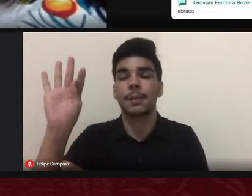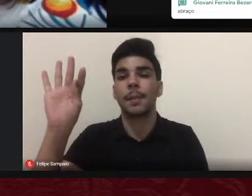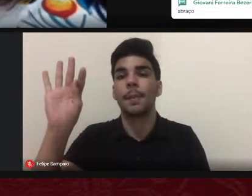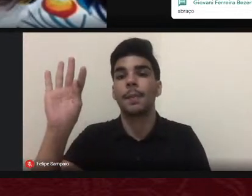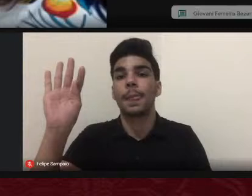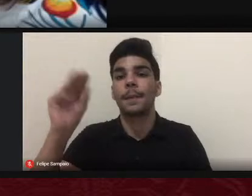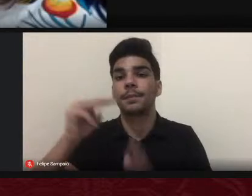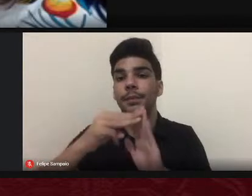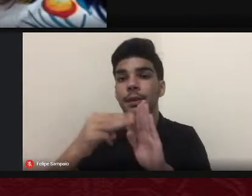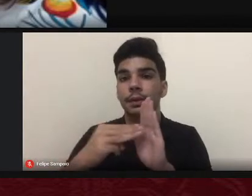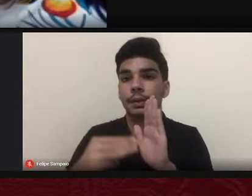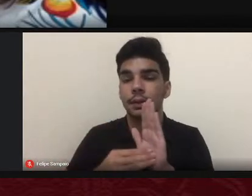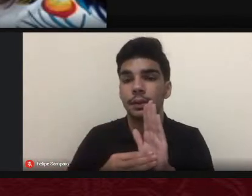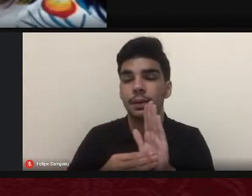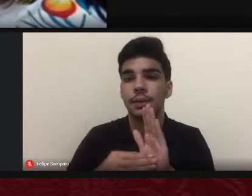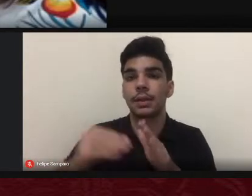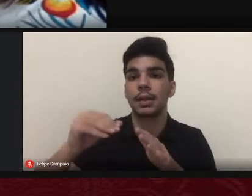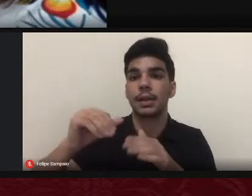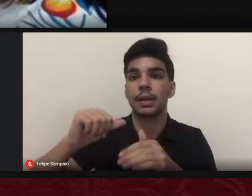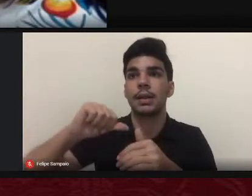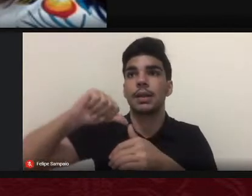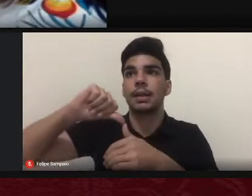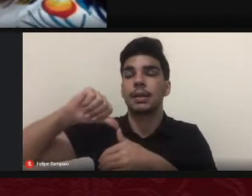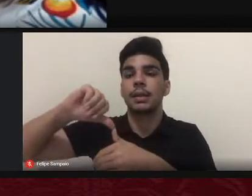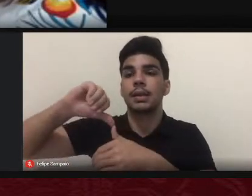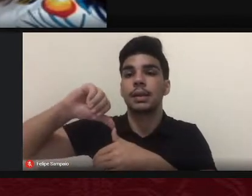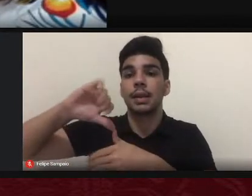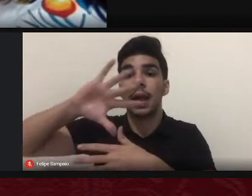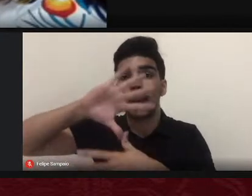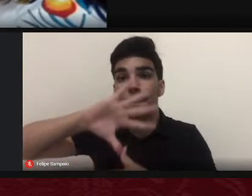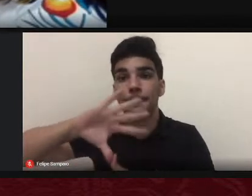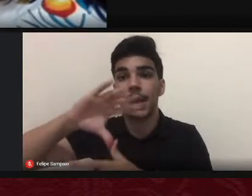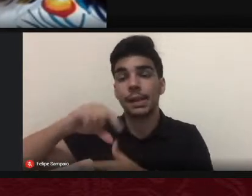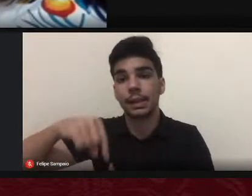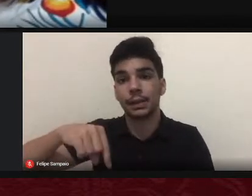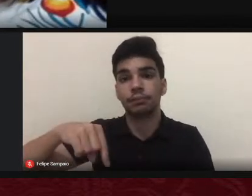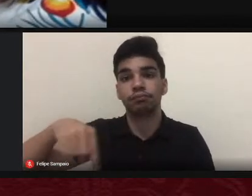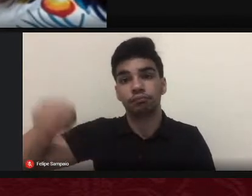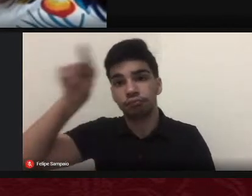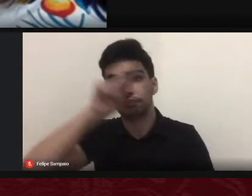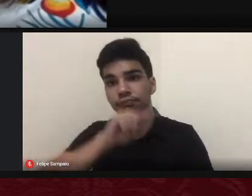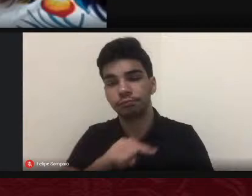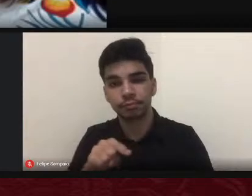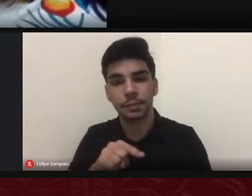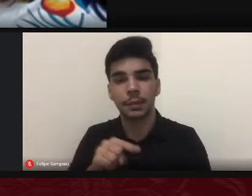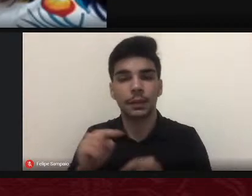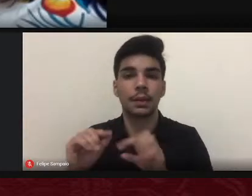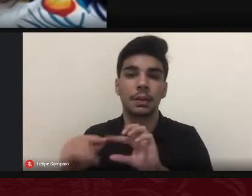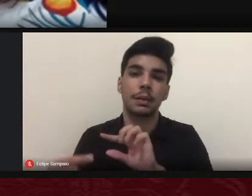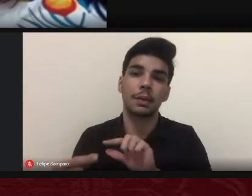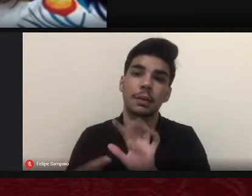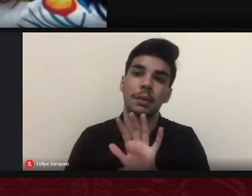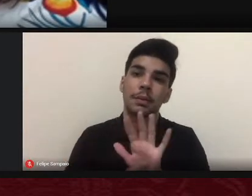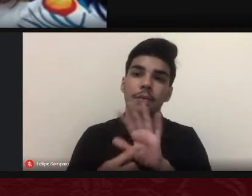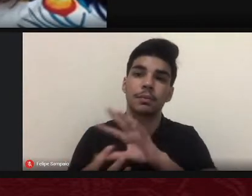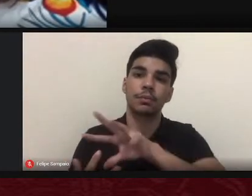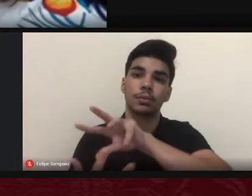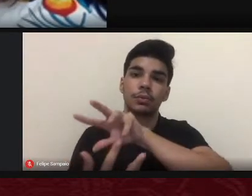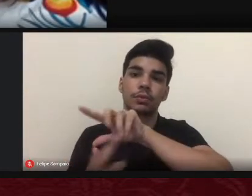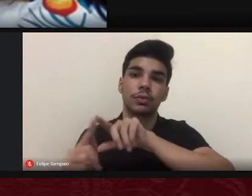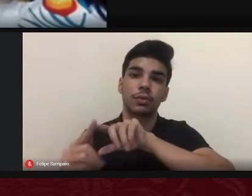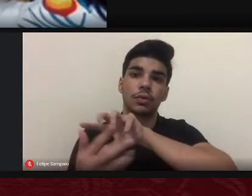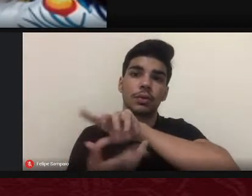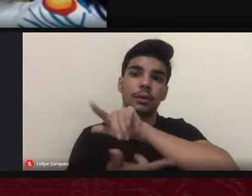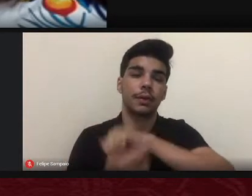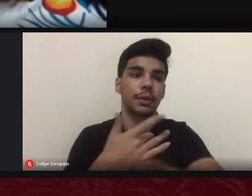explorando novas fronteiras de pesquisa entre geografia e saúde a segunda